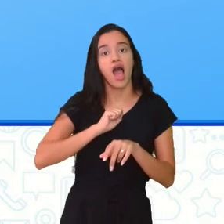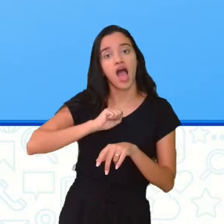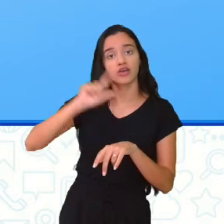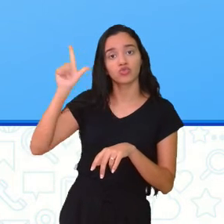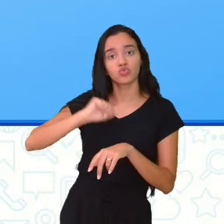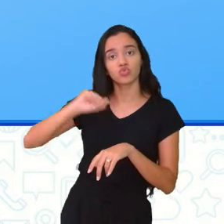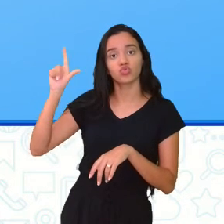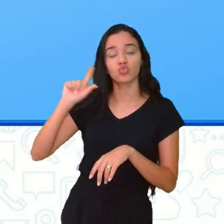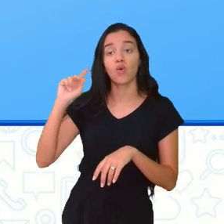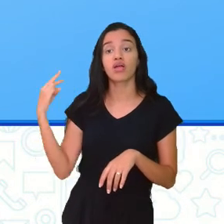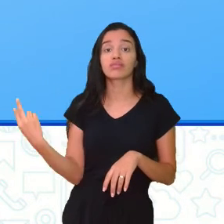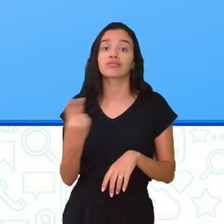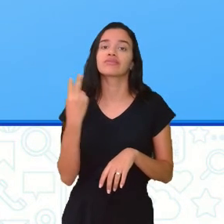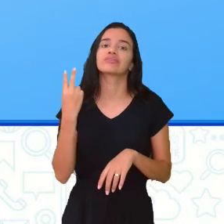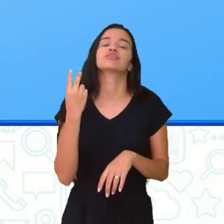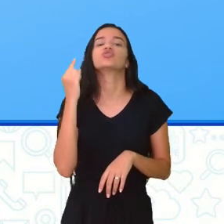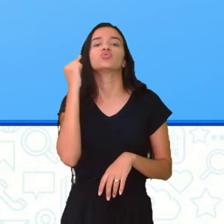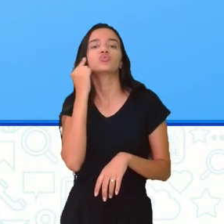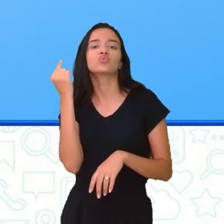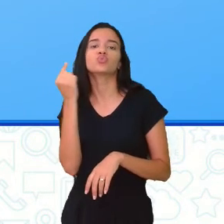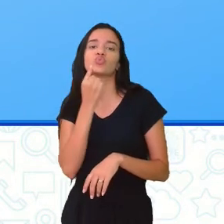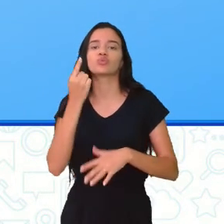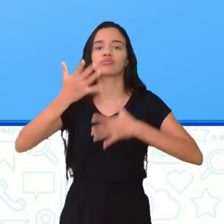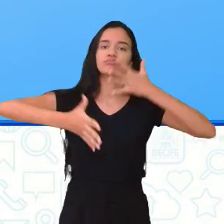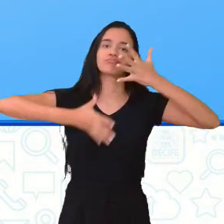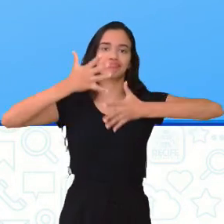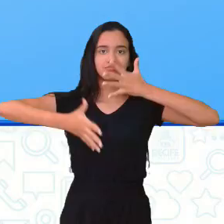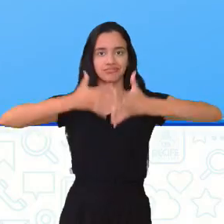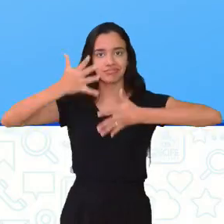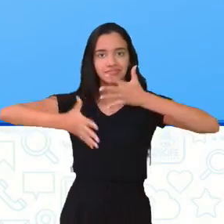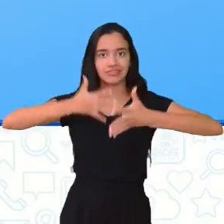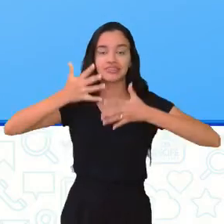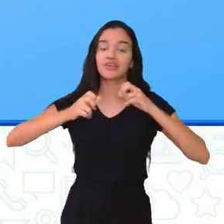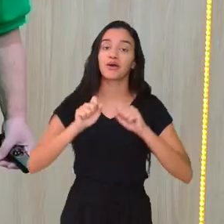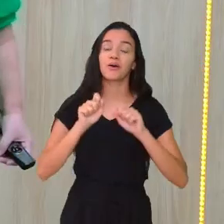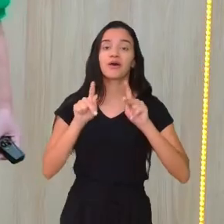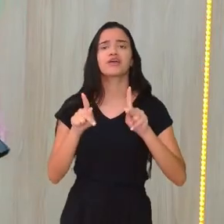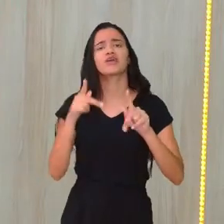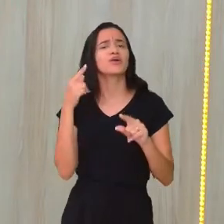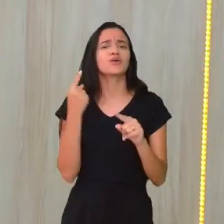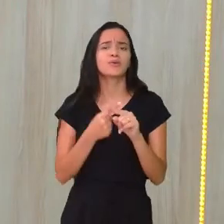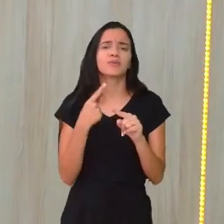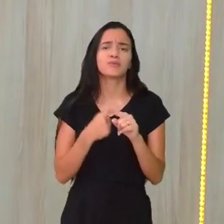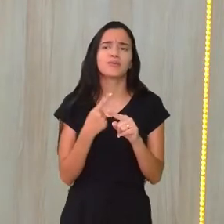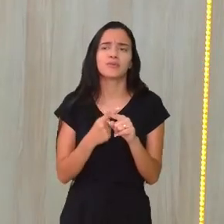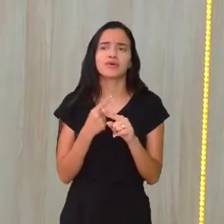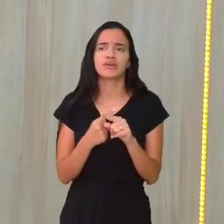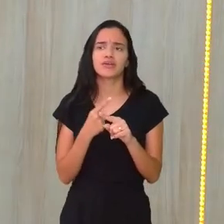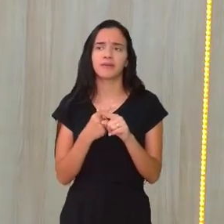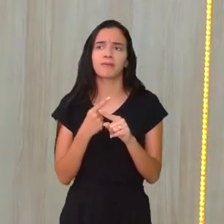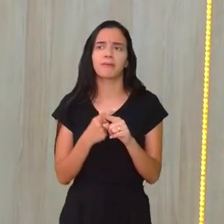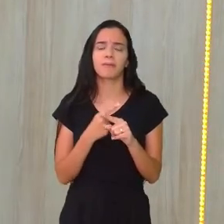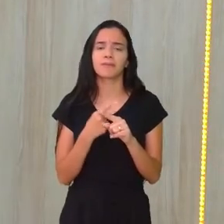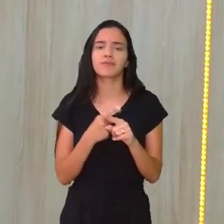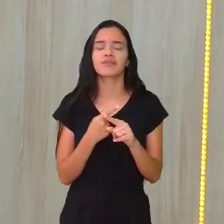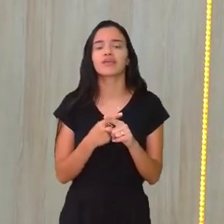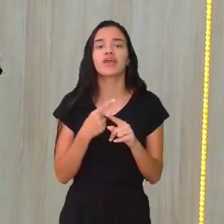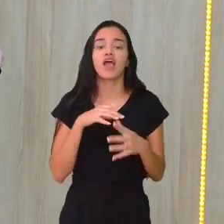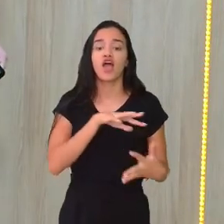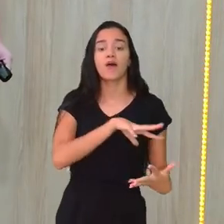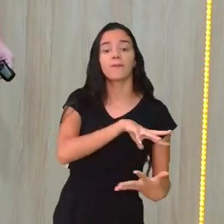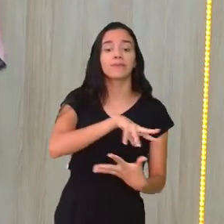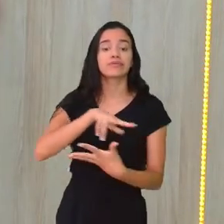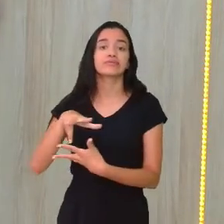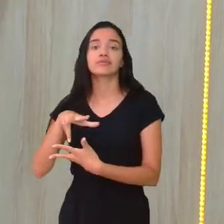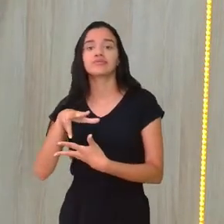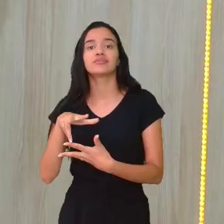É mês das valorizações dos surdos e da língua de sinais. Tá? Por quê? Porque é mundialmente